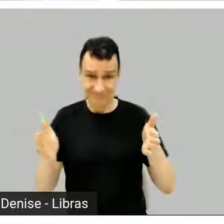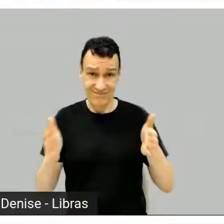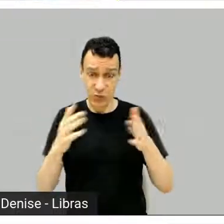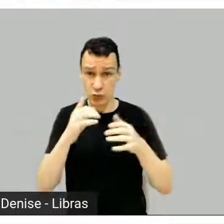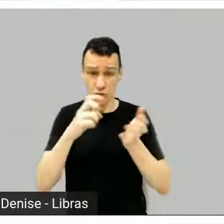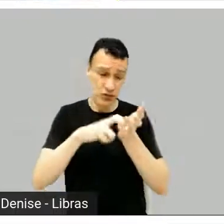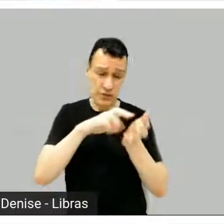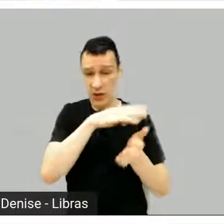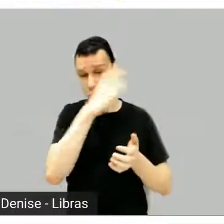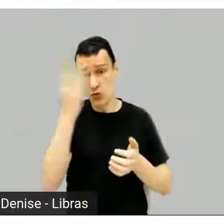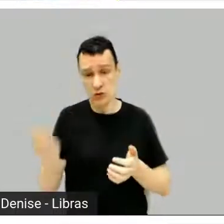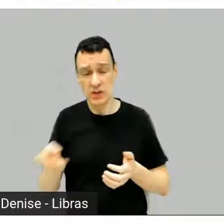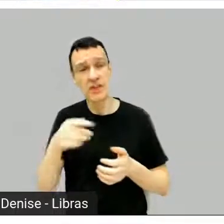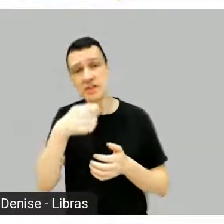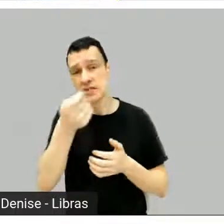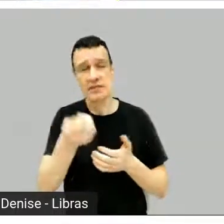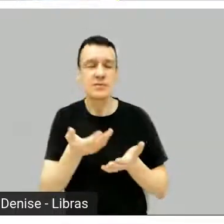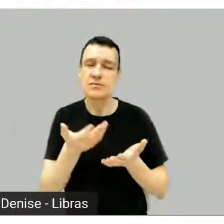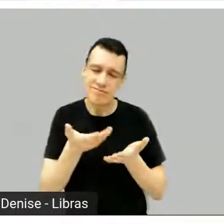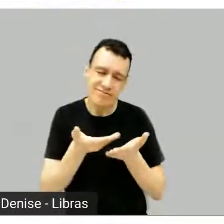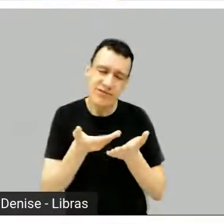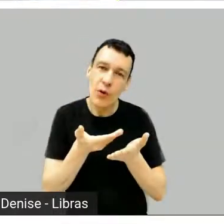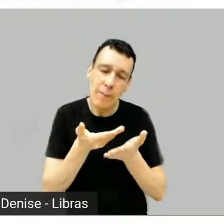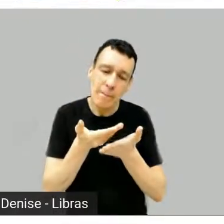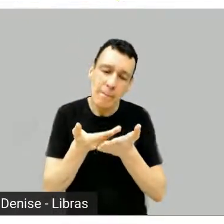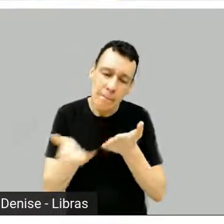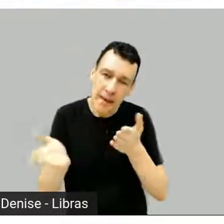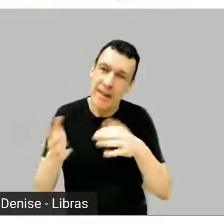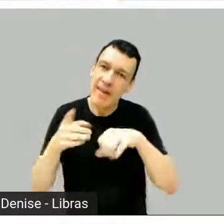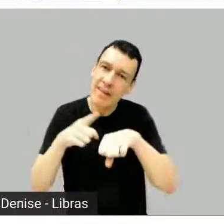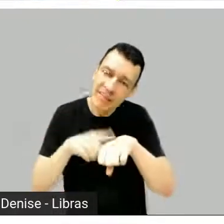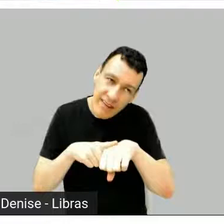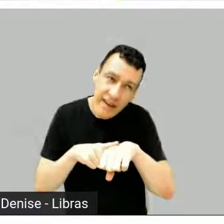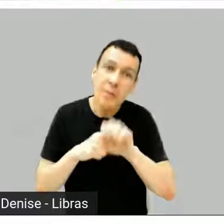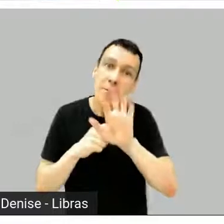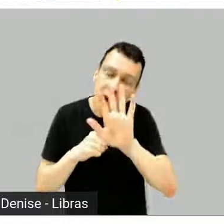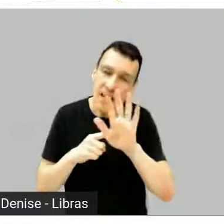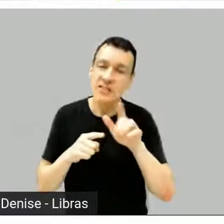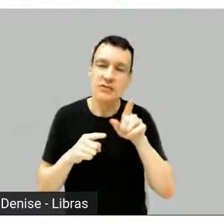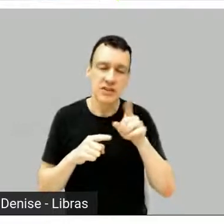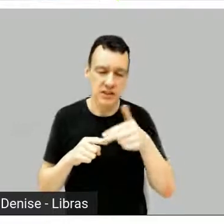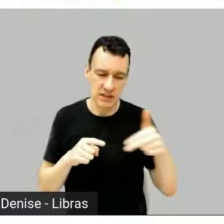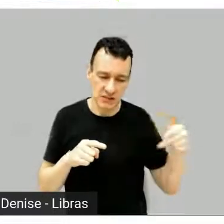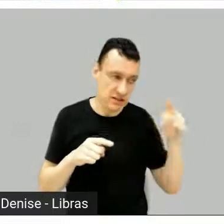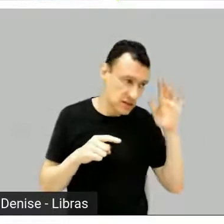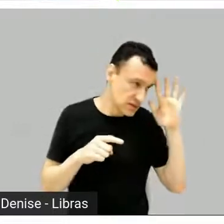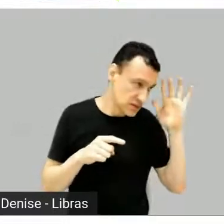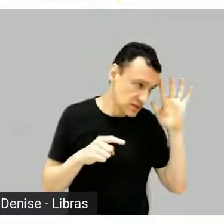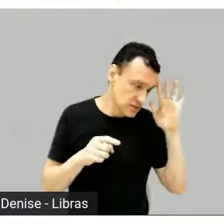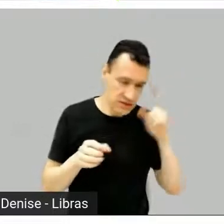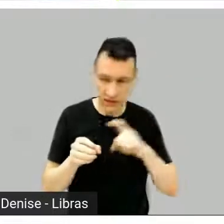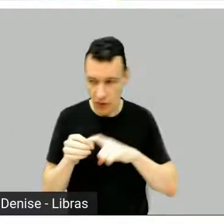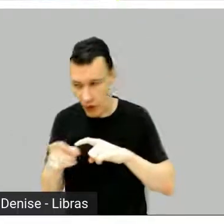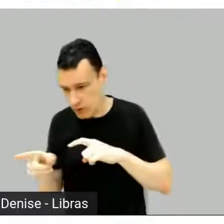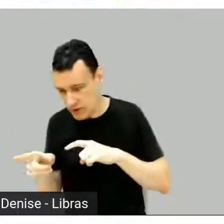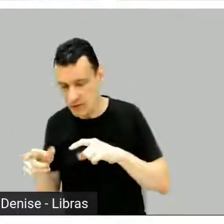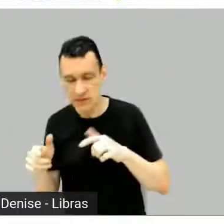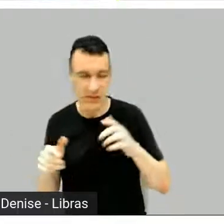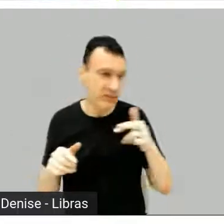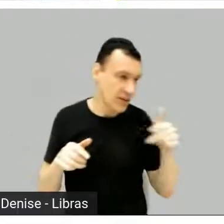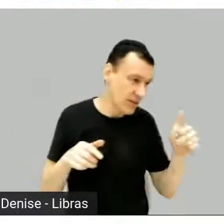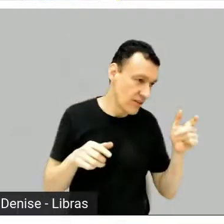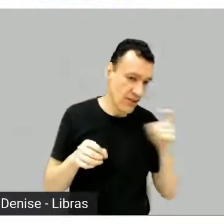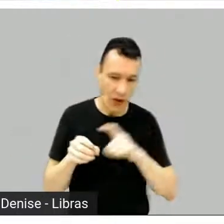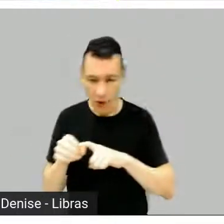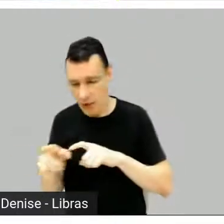então, é, faz sentido, faz sentido ficar o dia inteiro, você volta, você tenta outra coisa, não sei o quê, e olha assim, eu estou